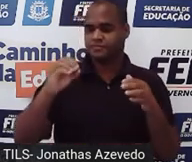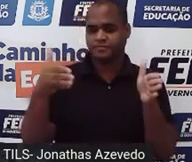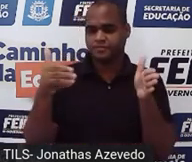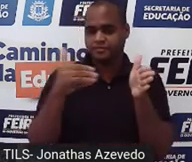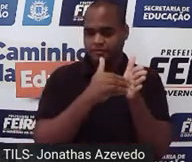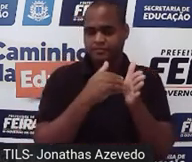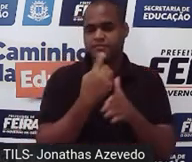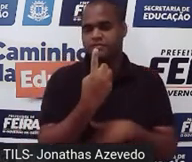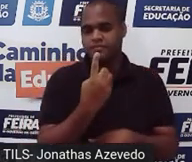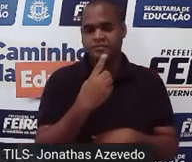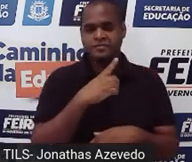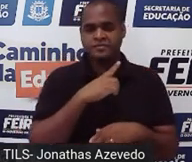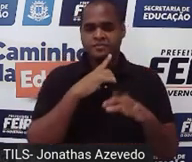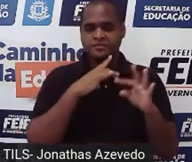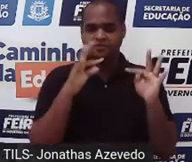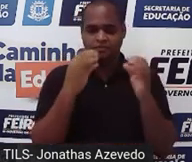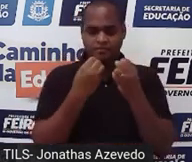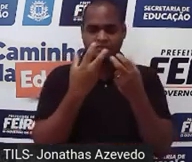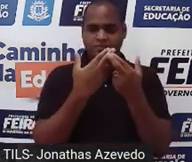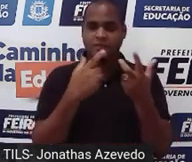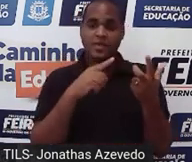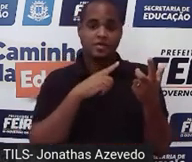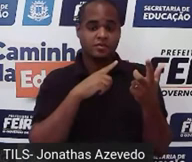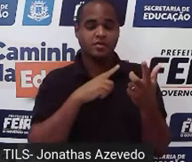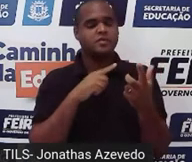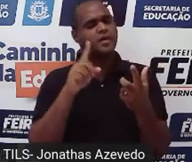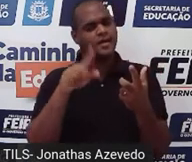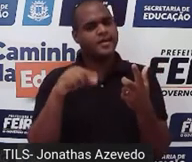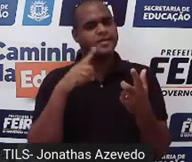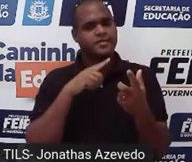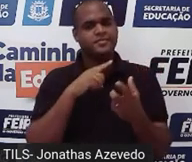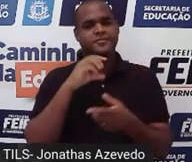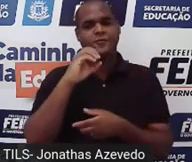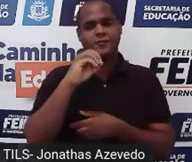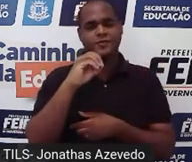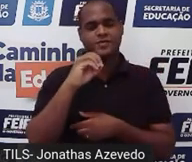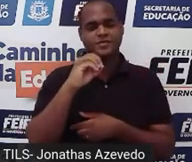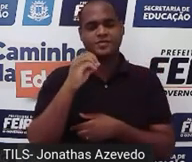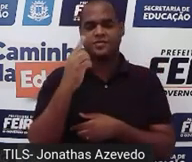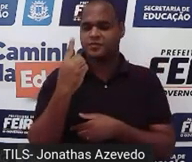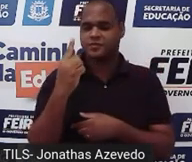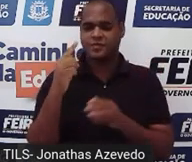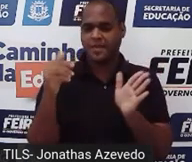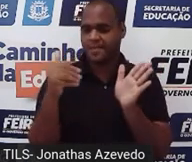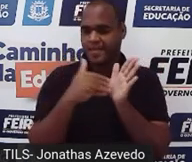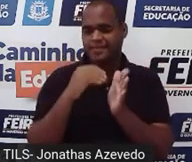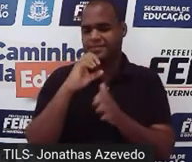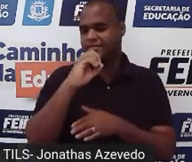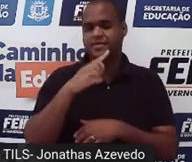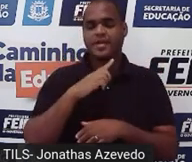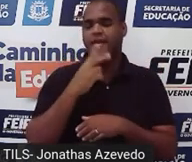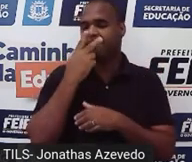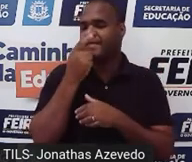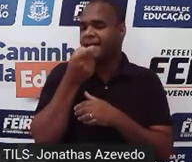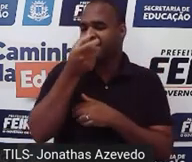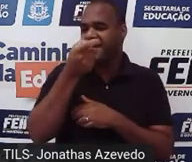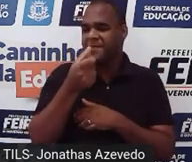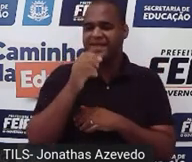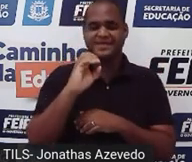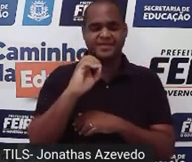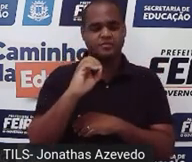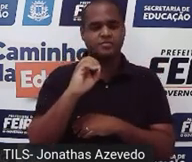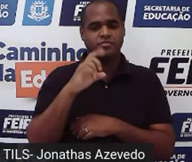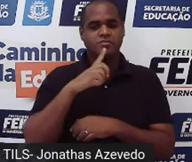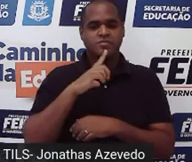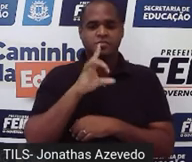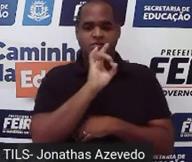1 e todas elas são números menores que 1, tá? Vai ficando cada vez mais perto do 0, cada